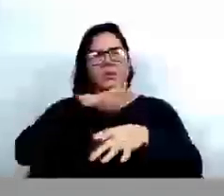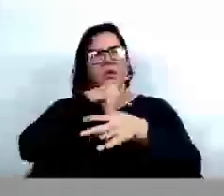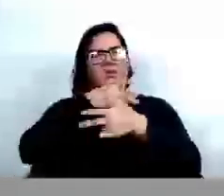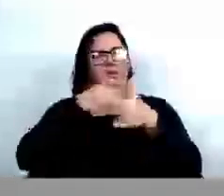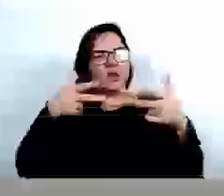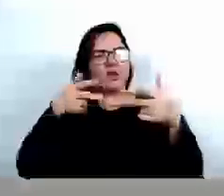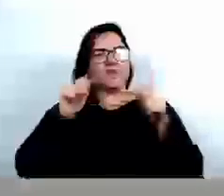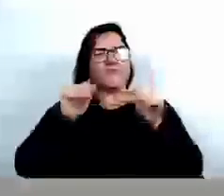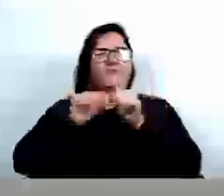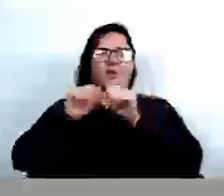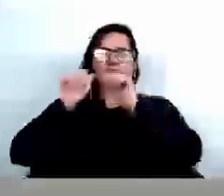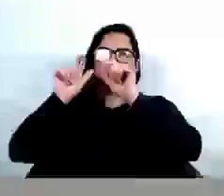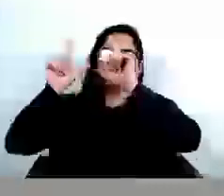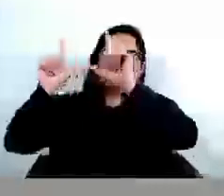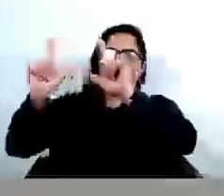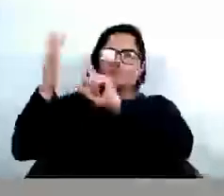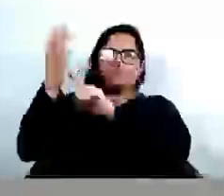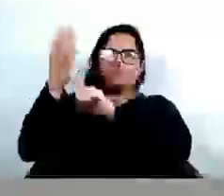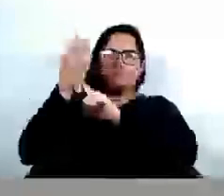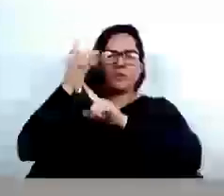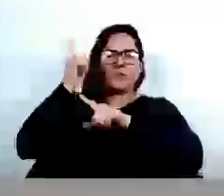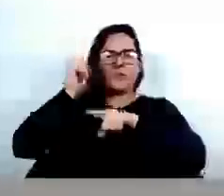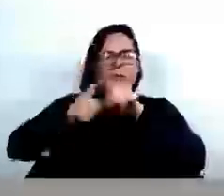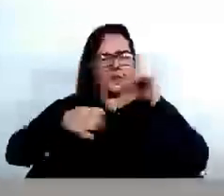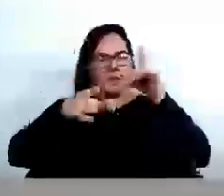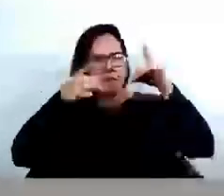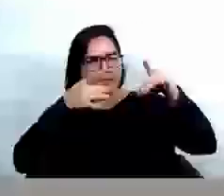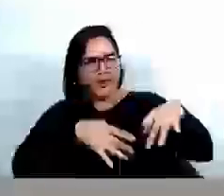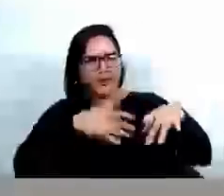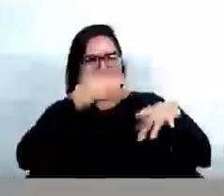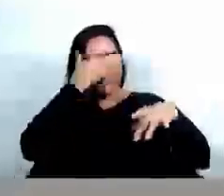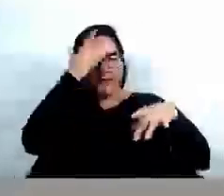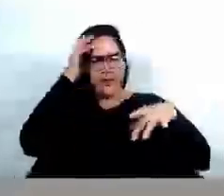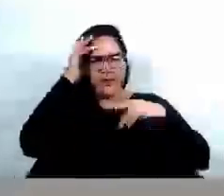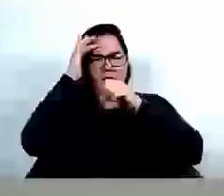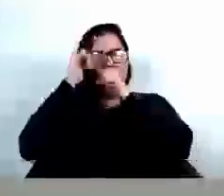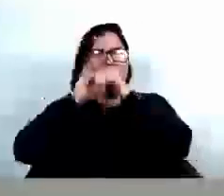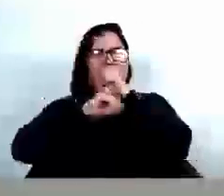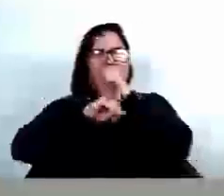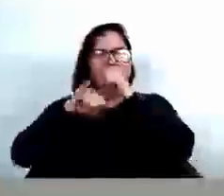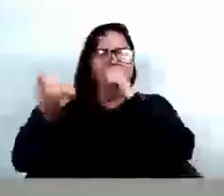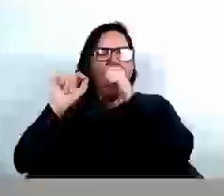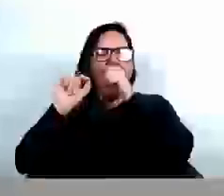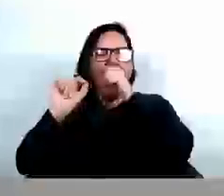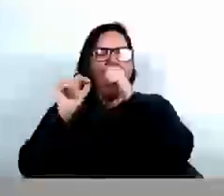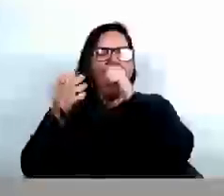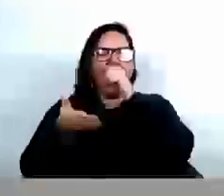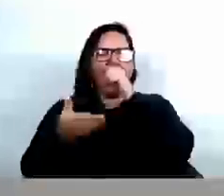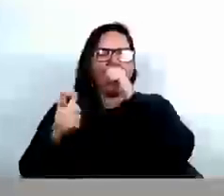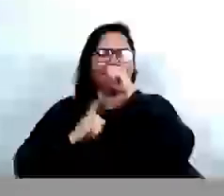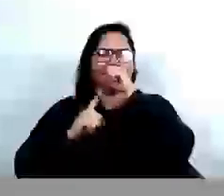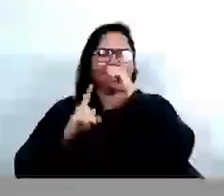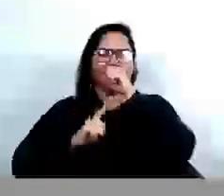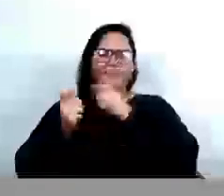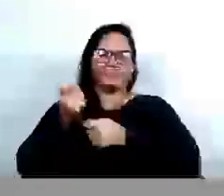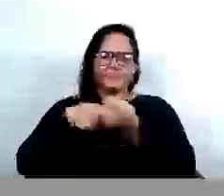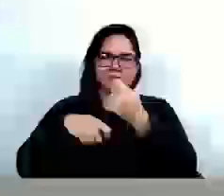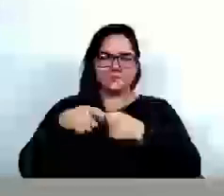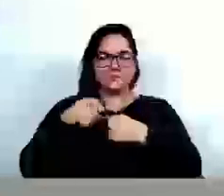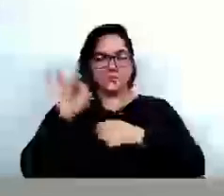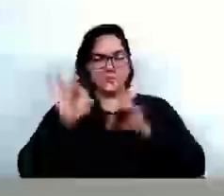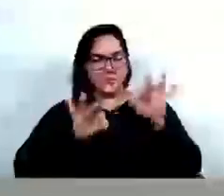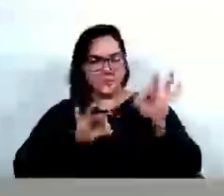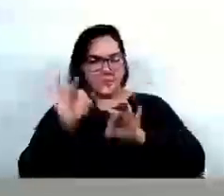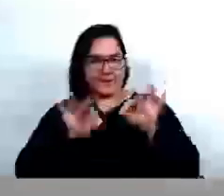placas, sinalizando o proibido, o abandono, alertando as pessoas, e hoje, vê, Marcondes, o Executivo Municipal, se preparando para